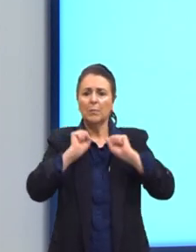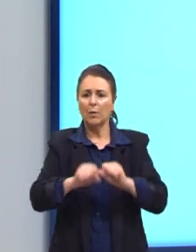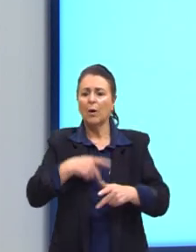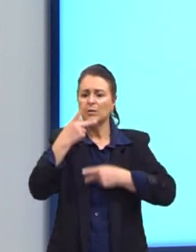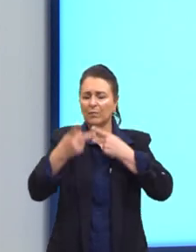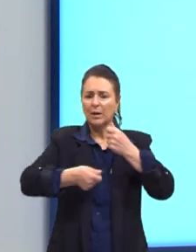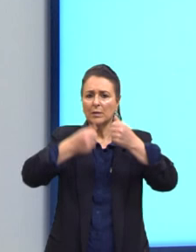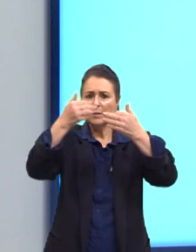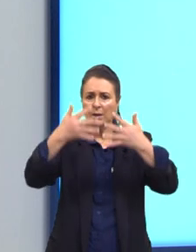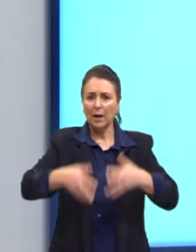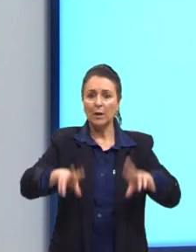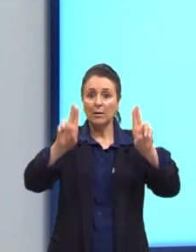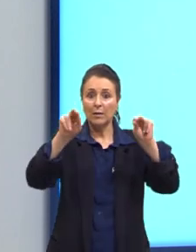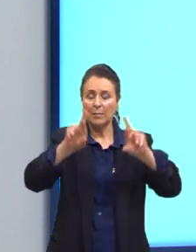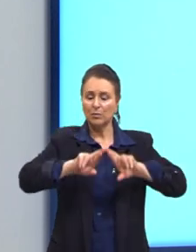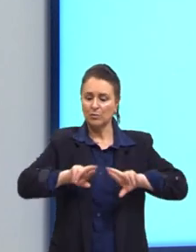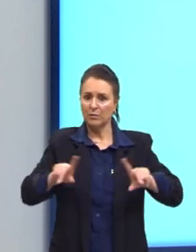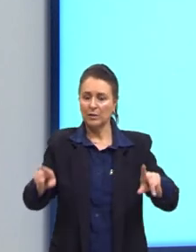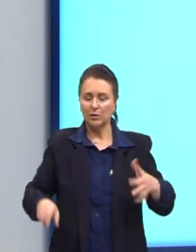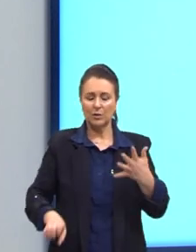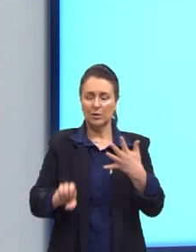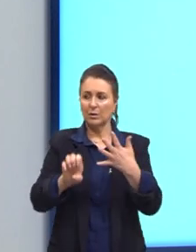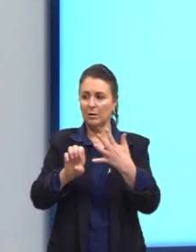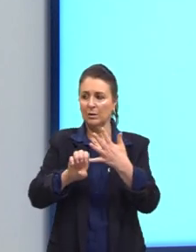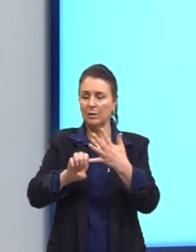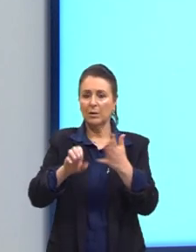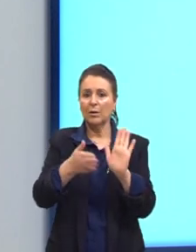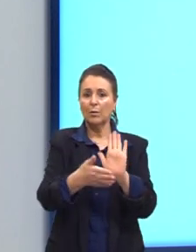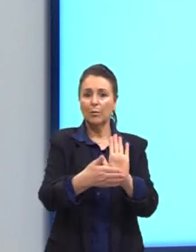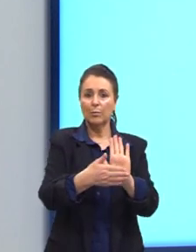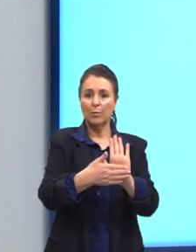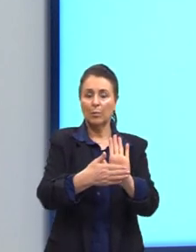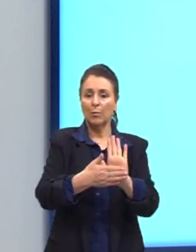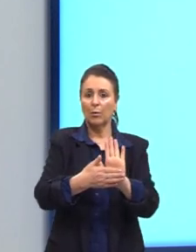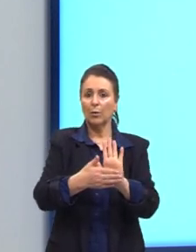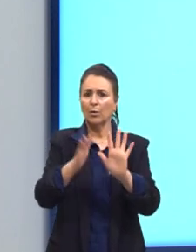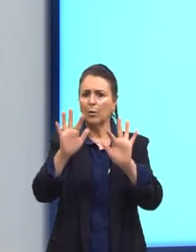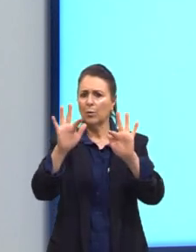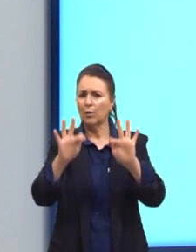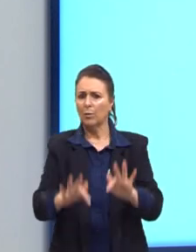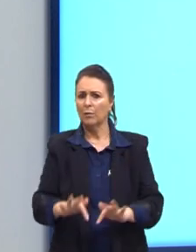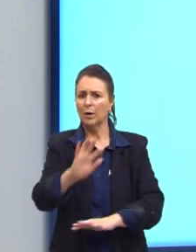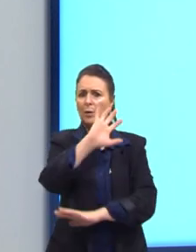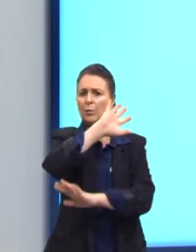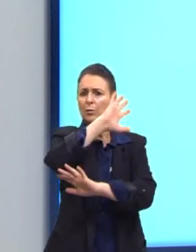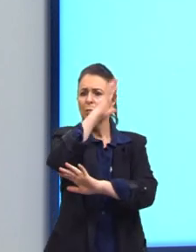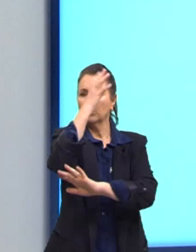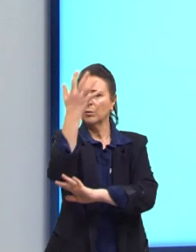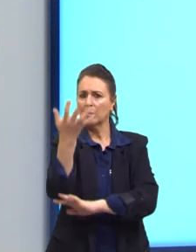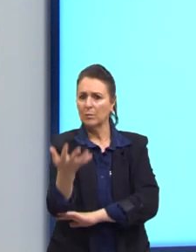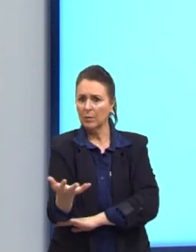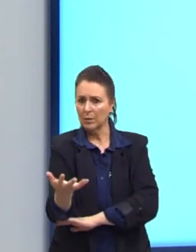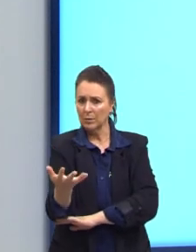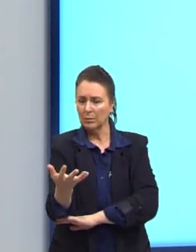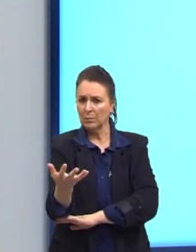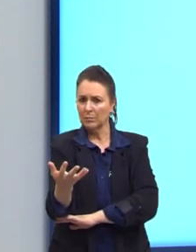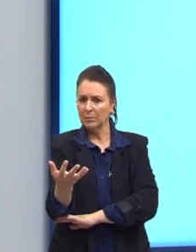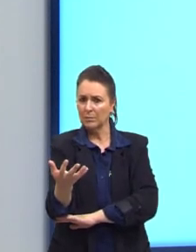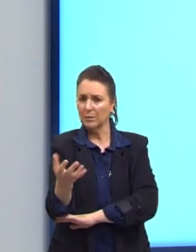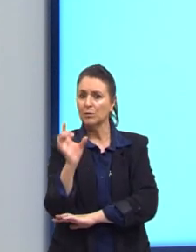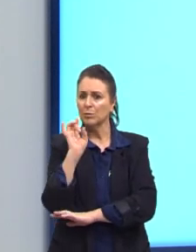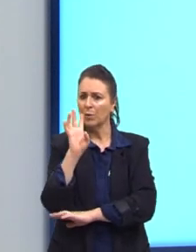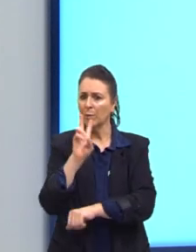diferenciados? Letra E, propõe a eliminação do desmatamento como suficiente para a